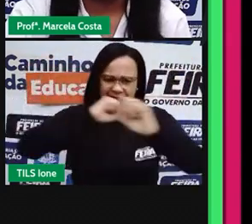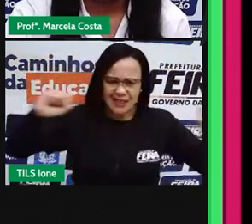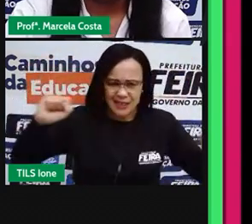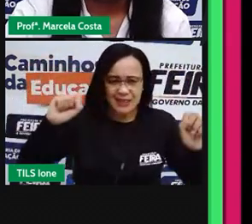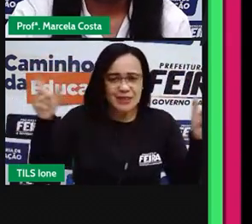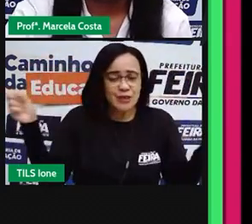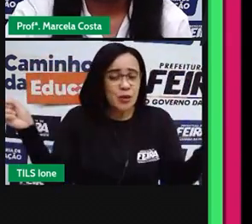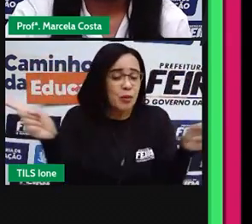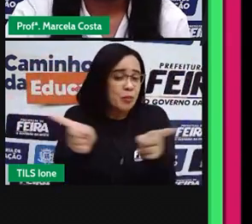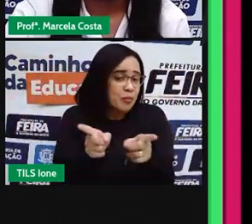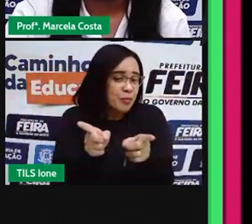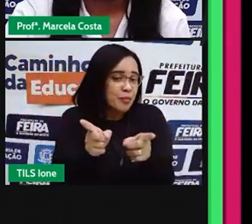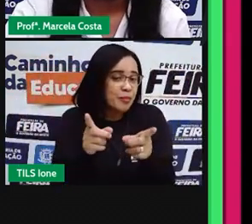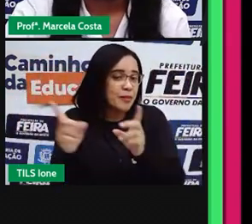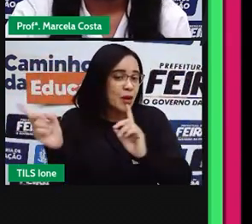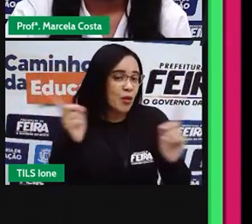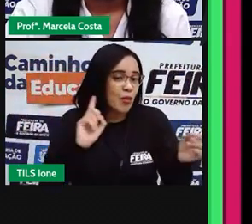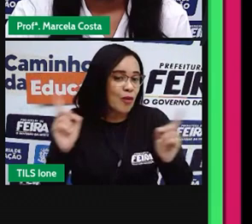pequeno?